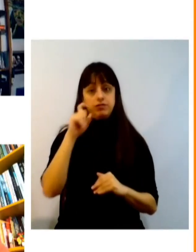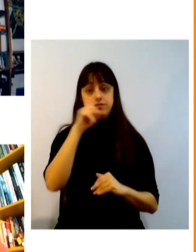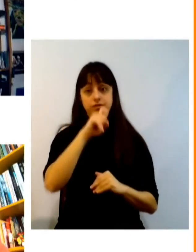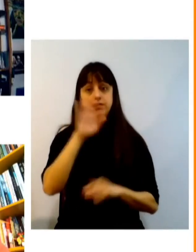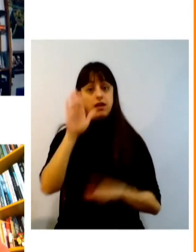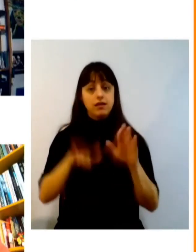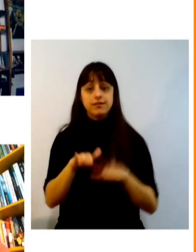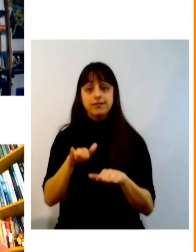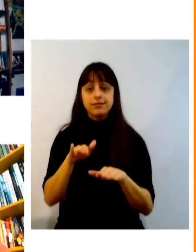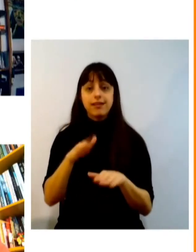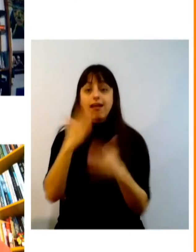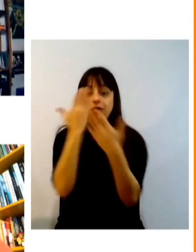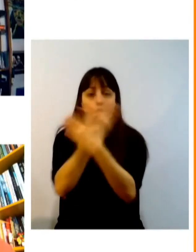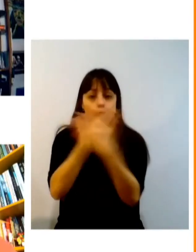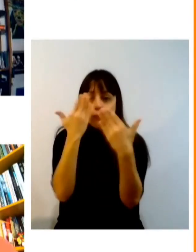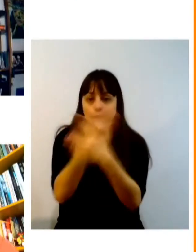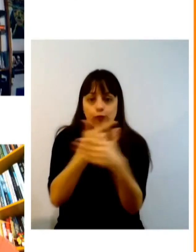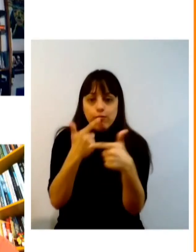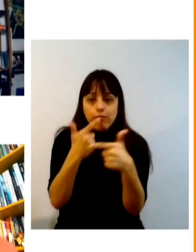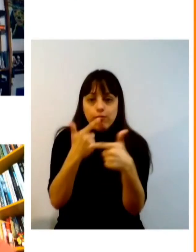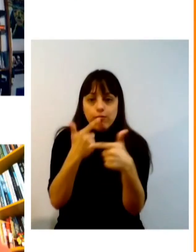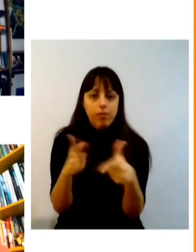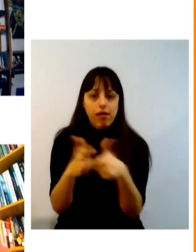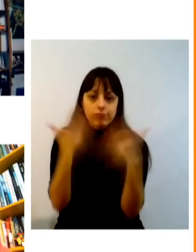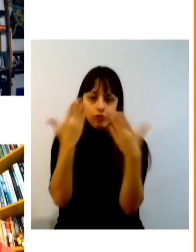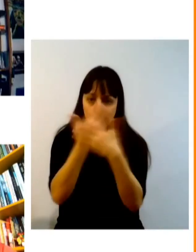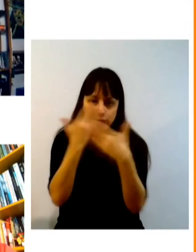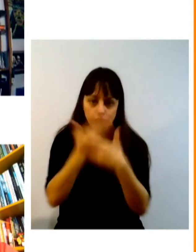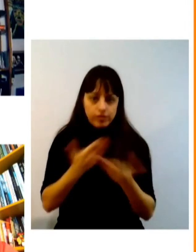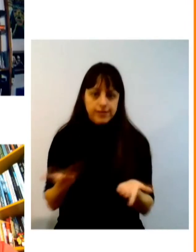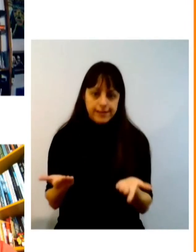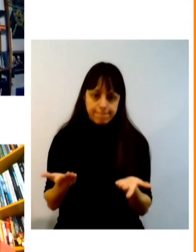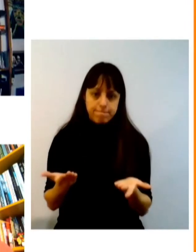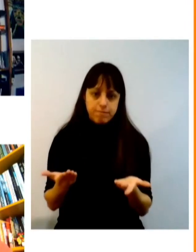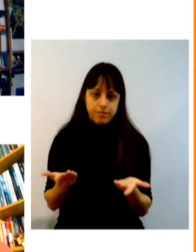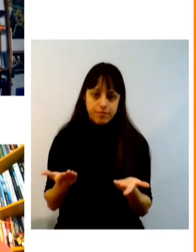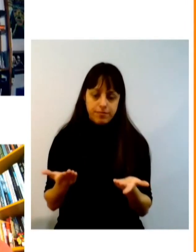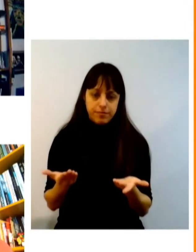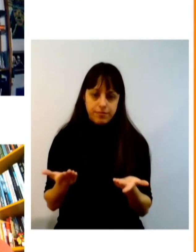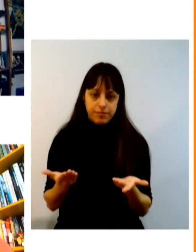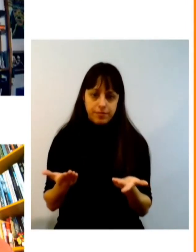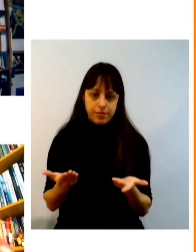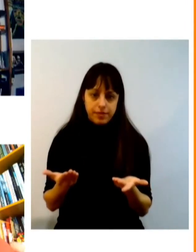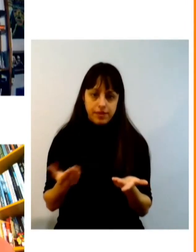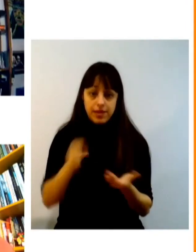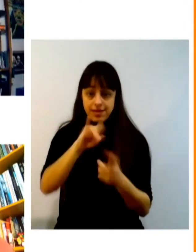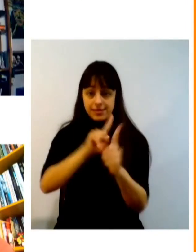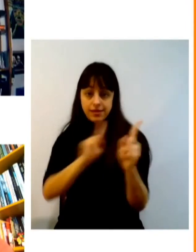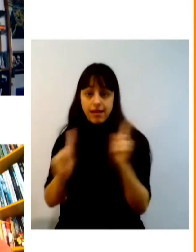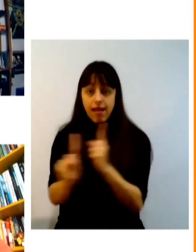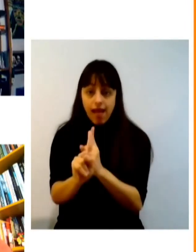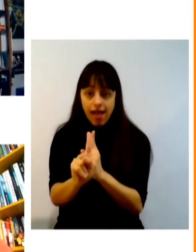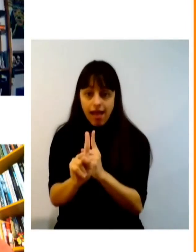o mais visível é mais invisível e sendo o mais visível é o mais invisível e